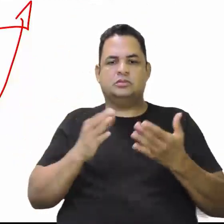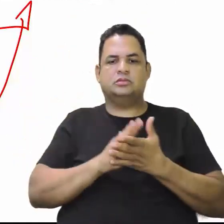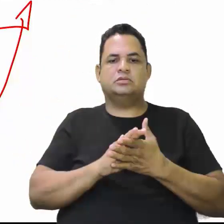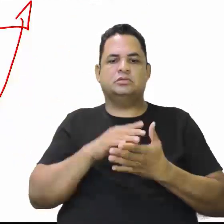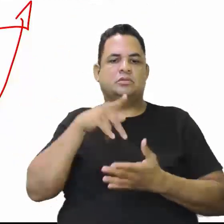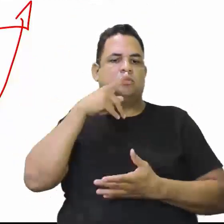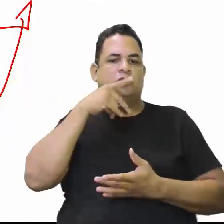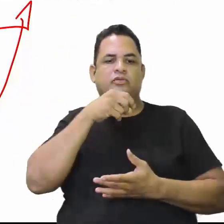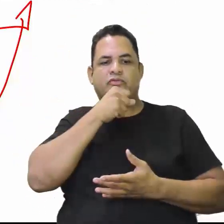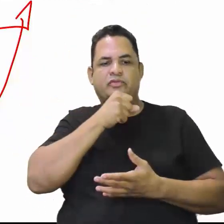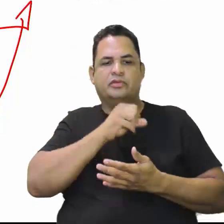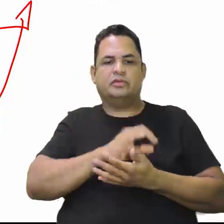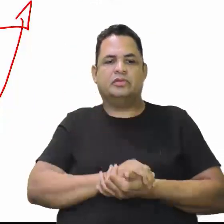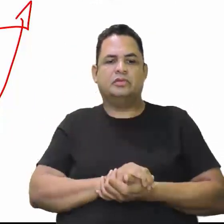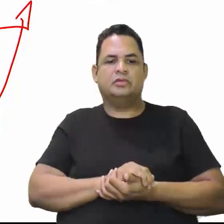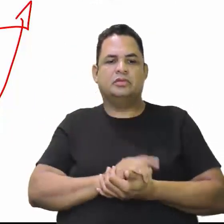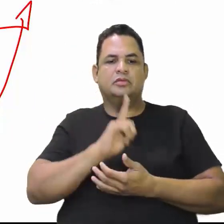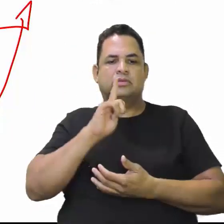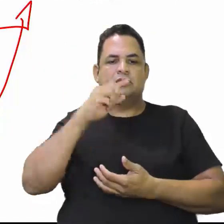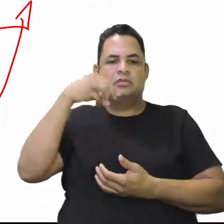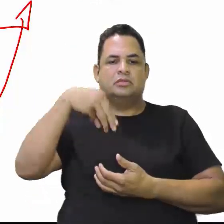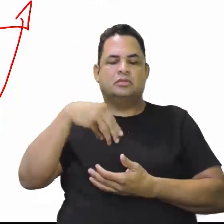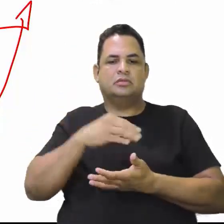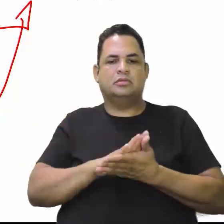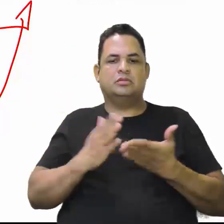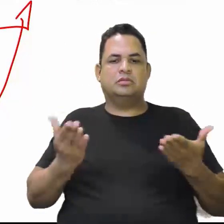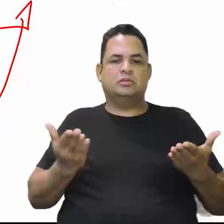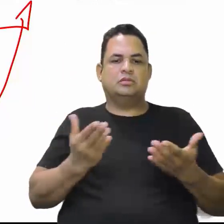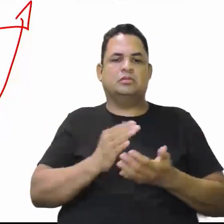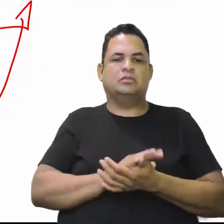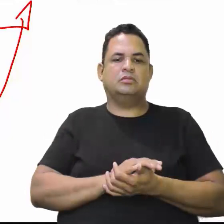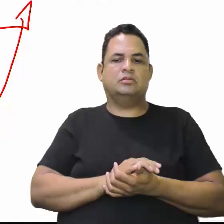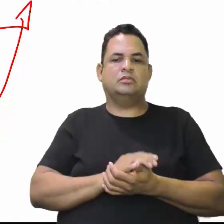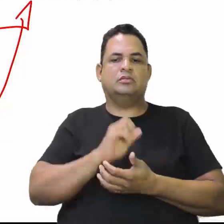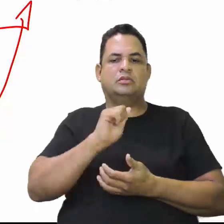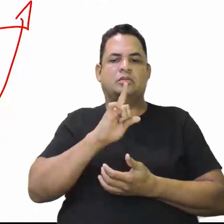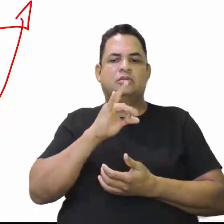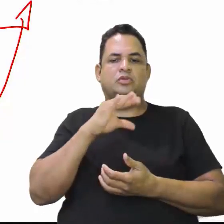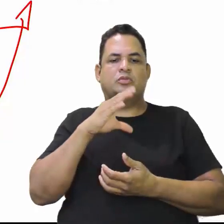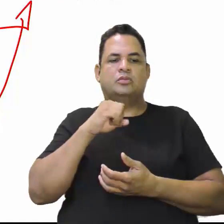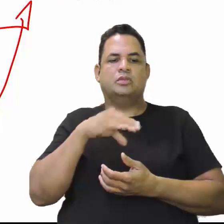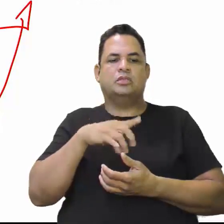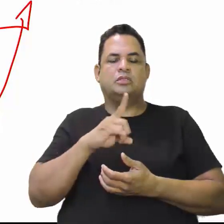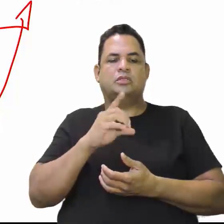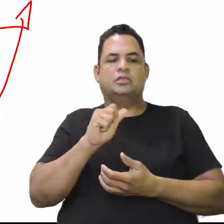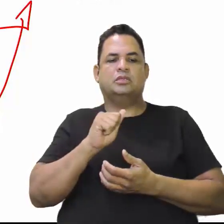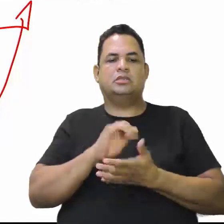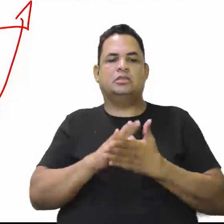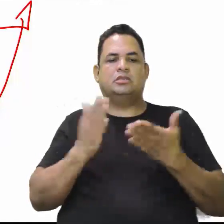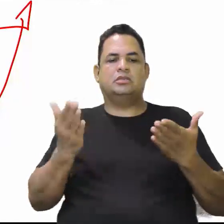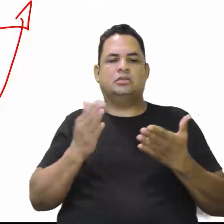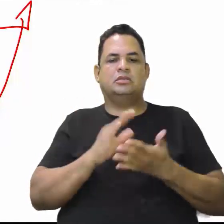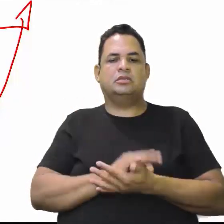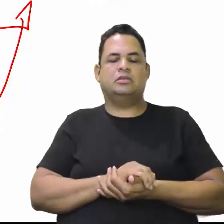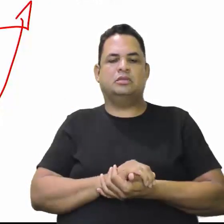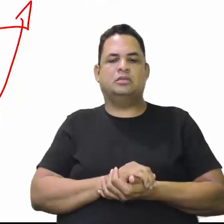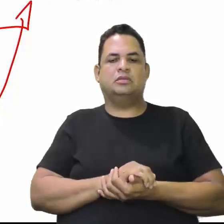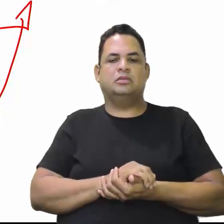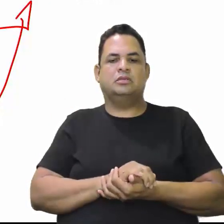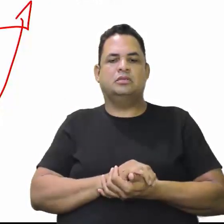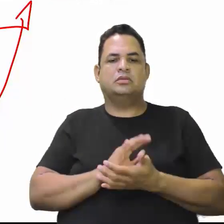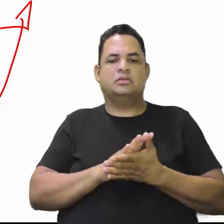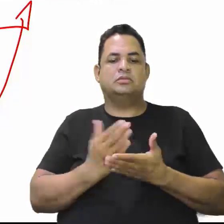era do Amazonas, e Guajaramirim. Alto Madeira, que é ali em Santo Antônio, vai ser